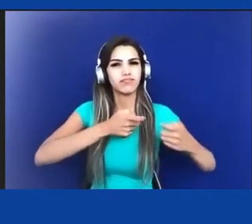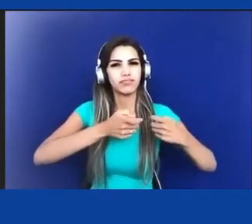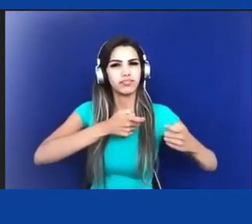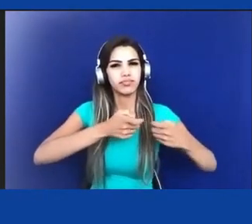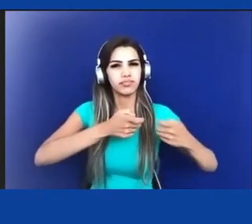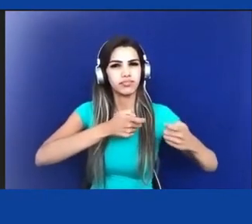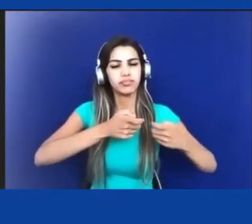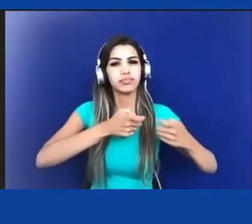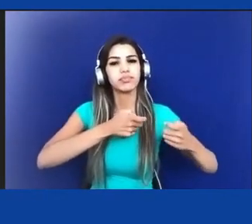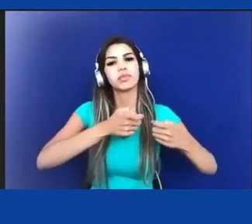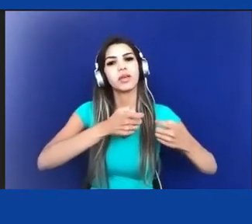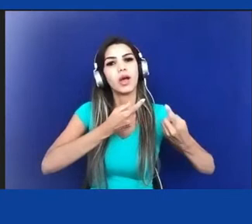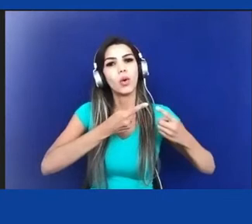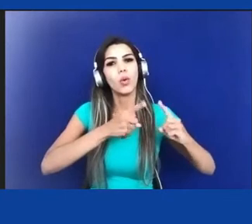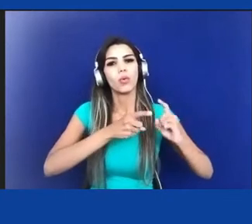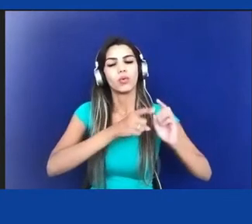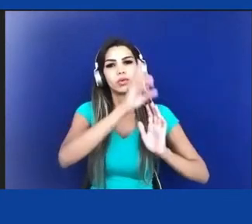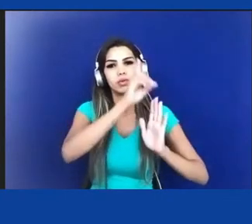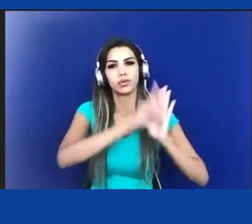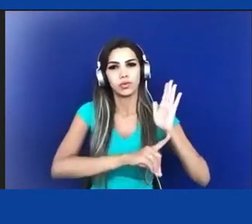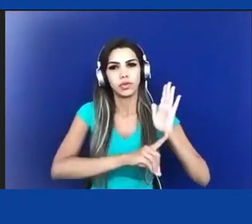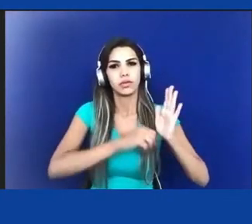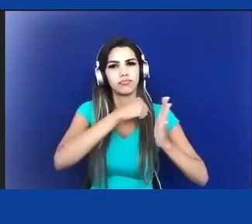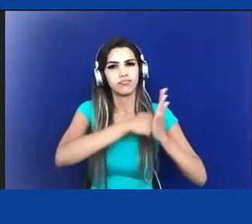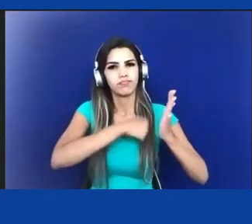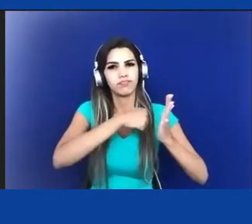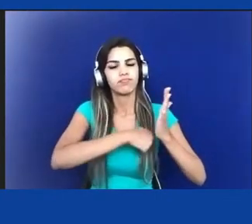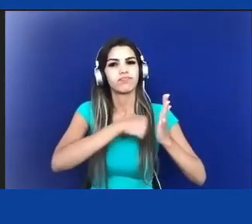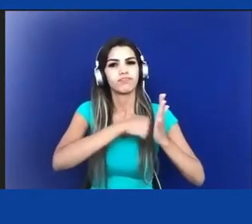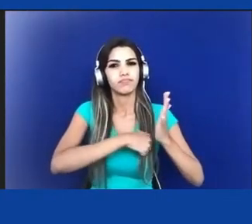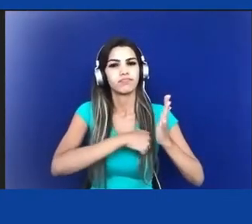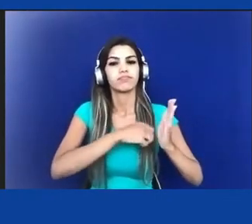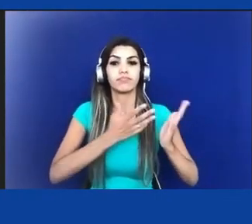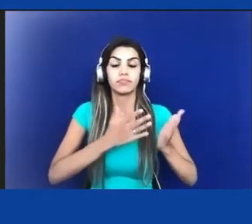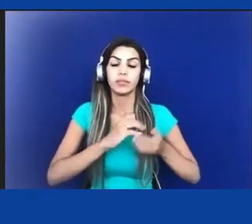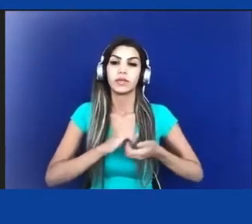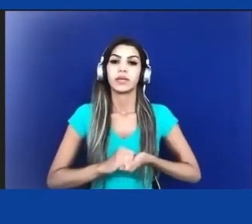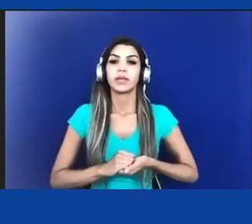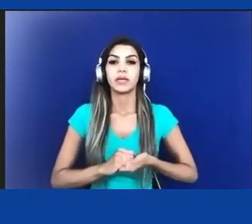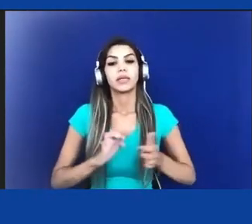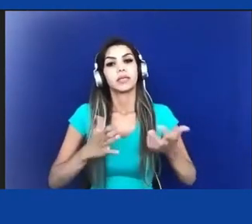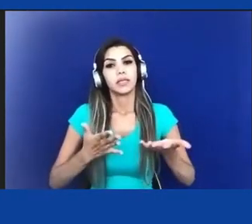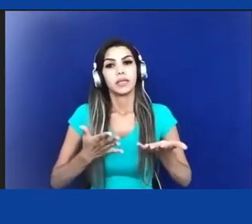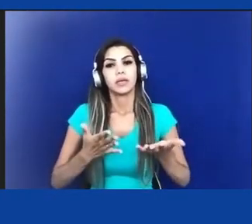Para nós, quando nós estávamos organizando a aba e transformando a aba do